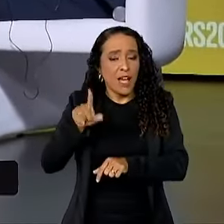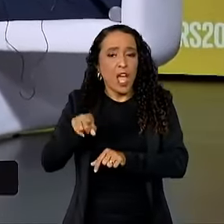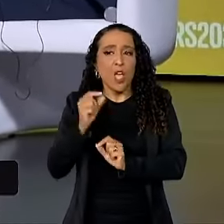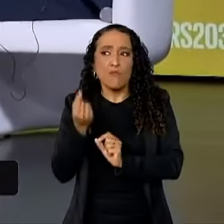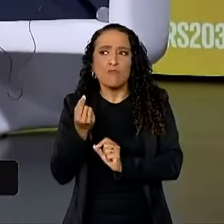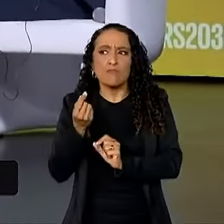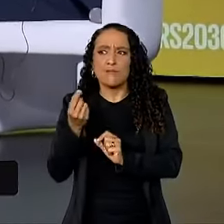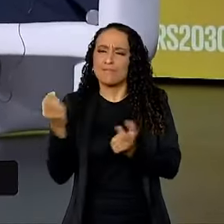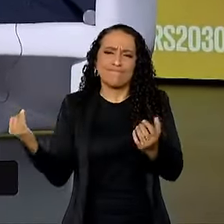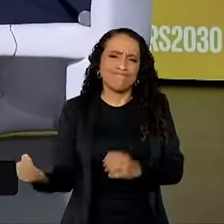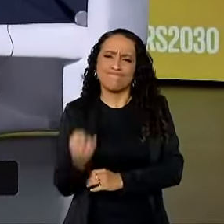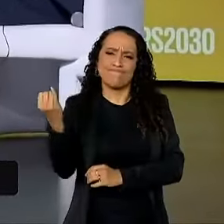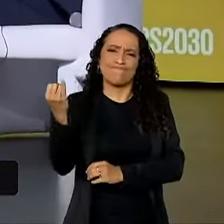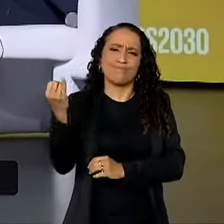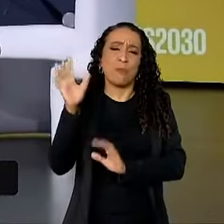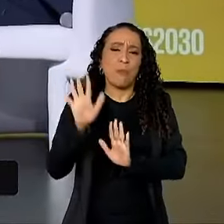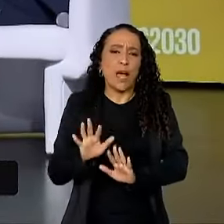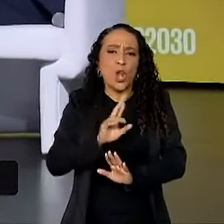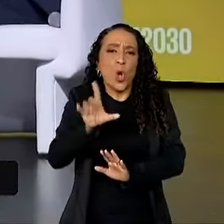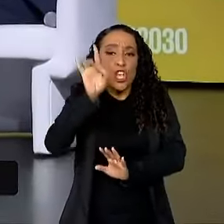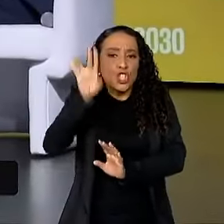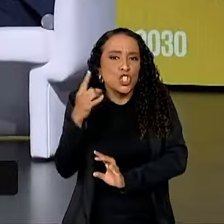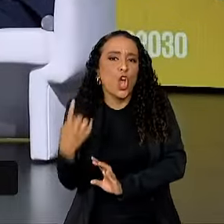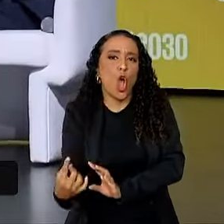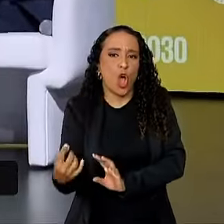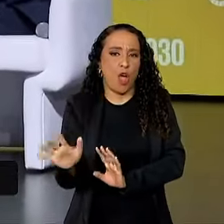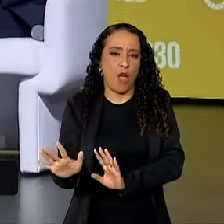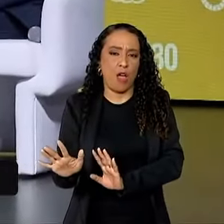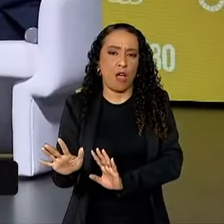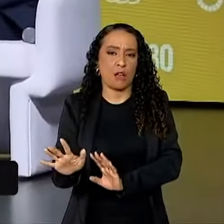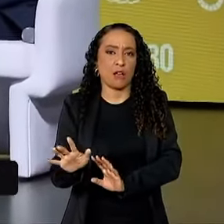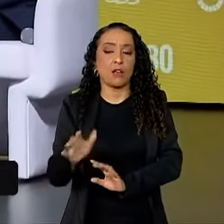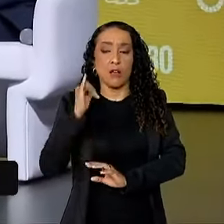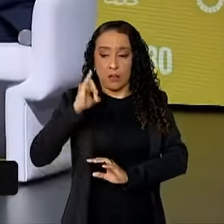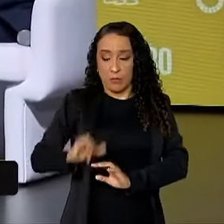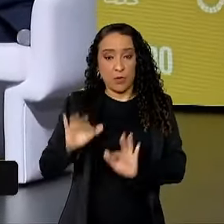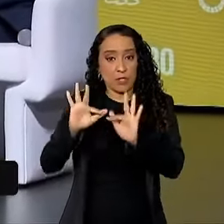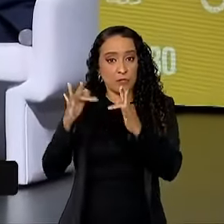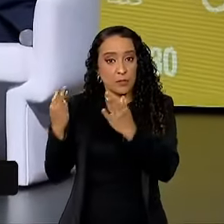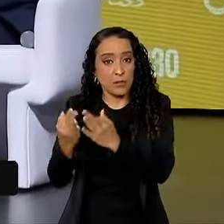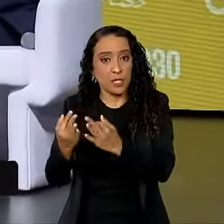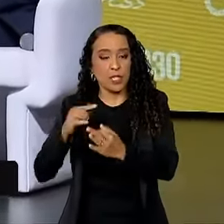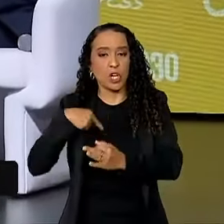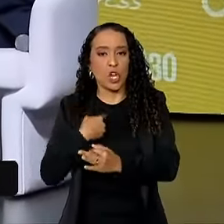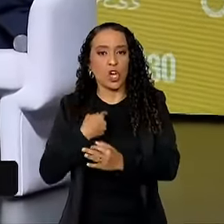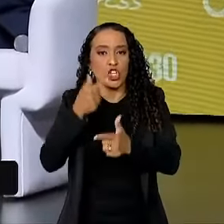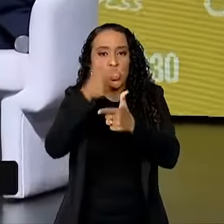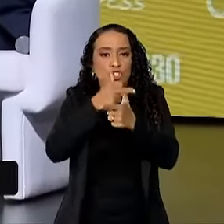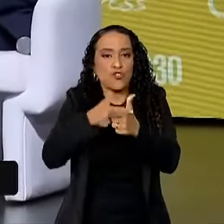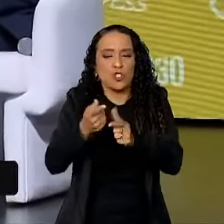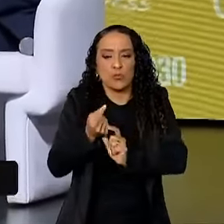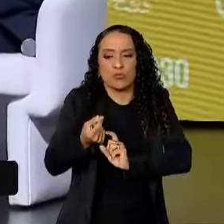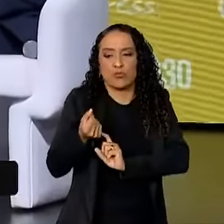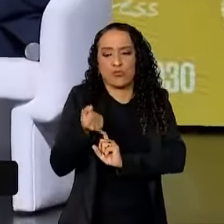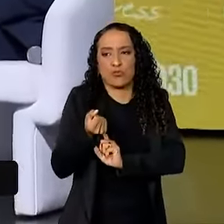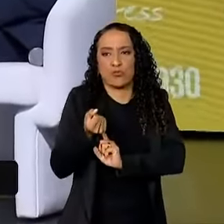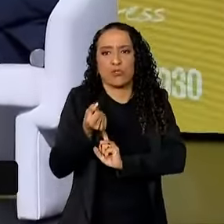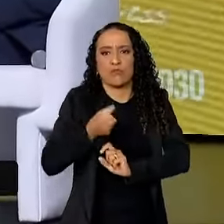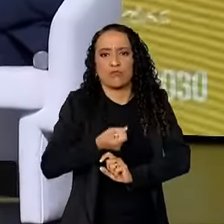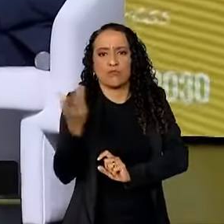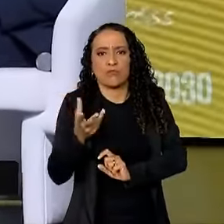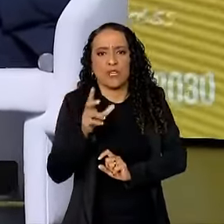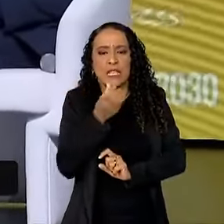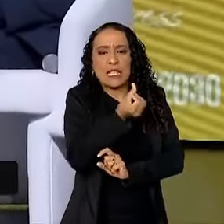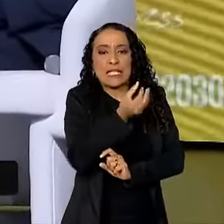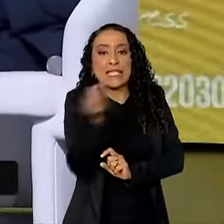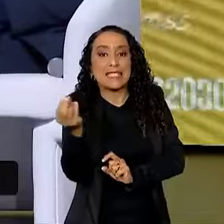uma coisa extraordinária. Mas não é apenas ele. O Bolsa Família, a gente distribui uma quantia equivalente a 600